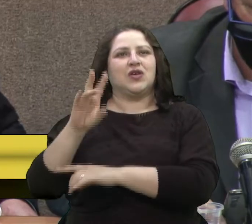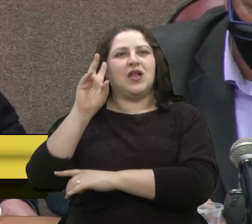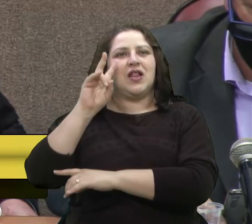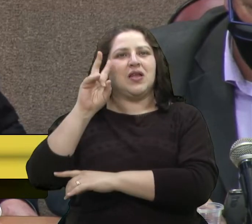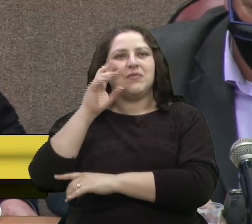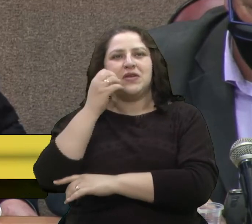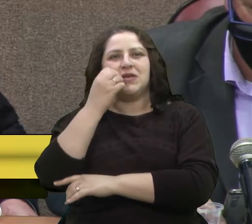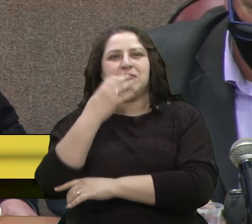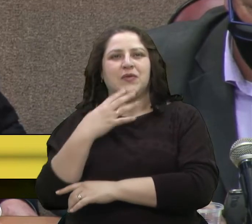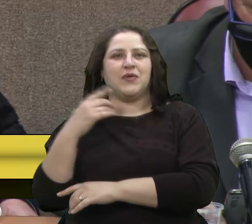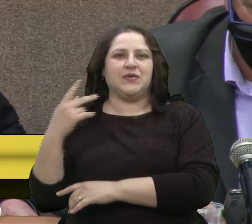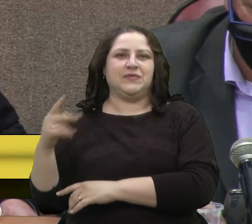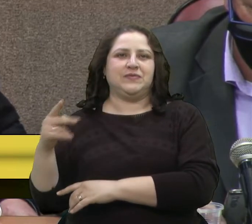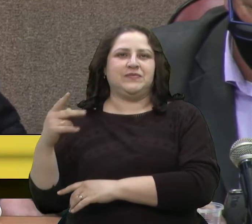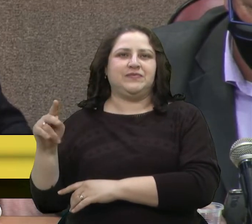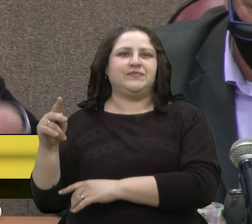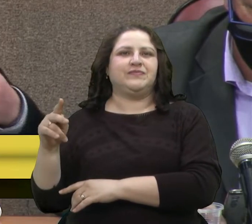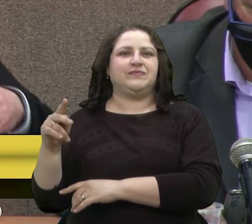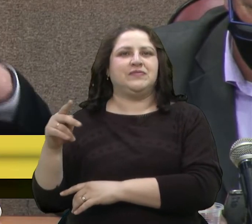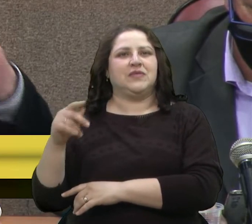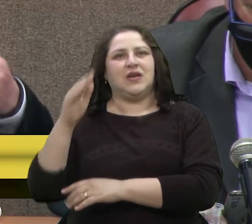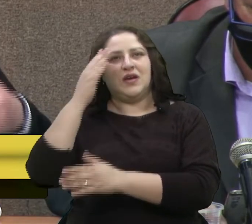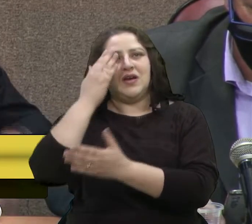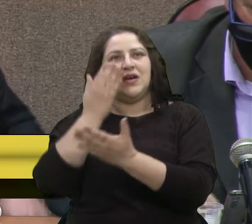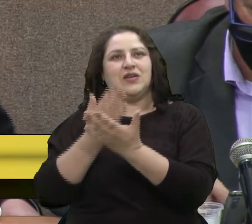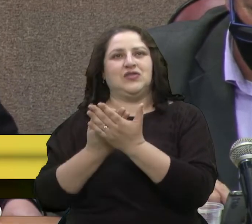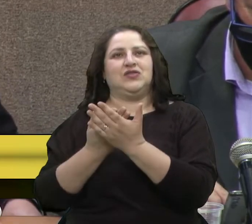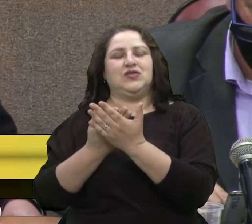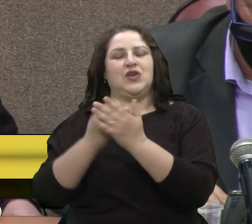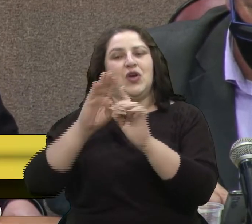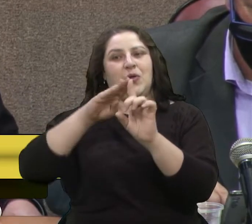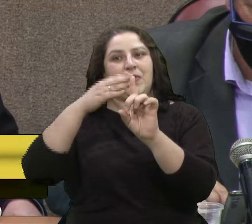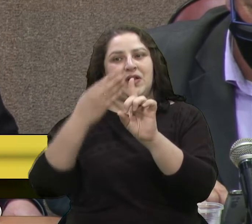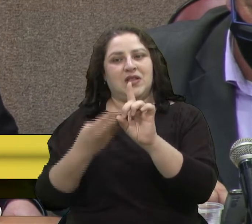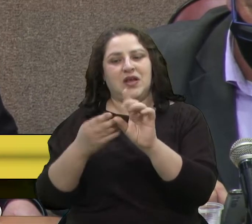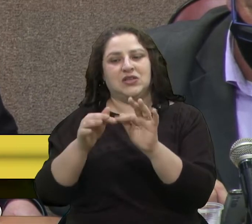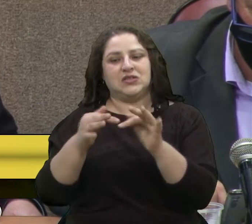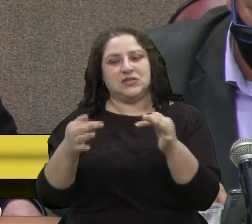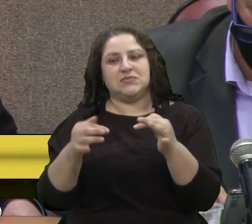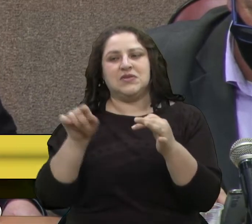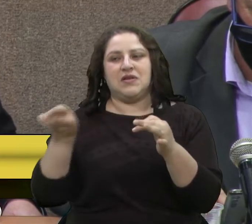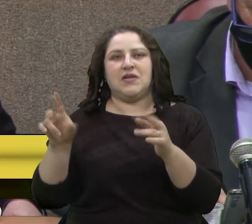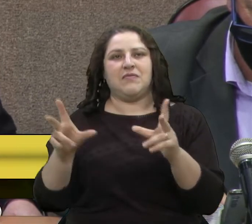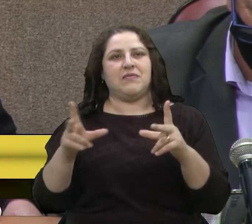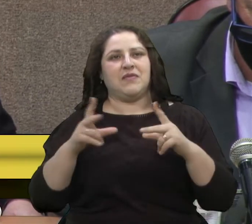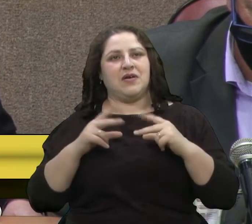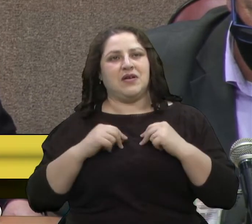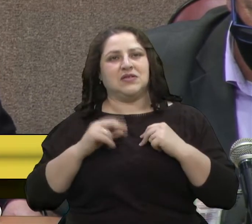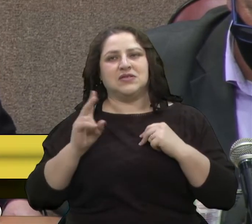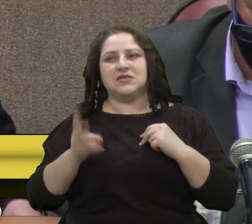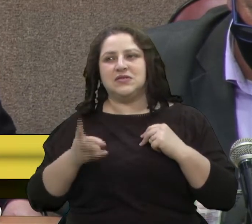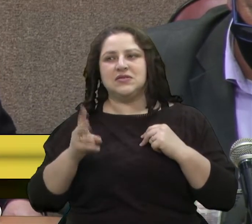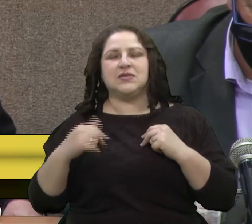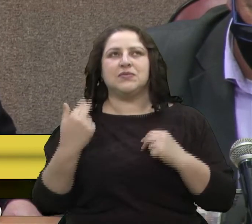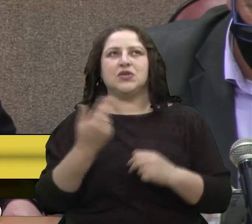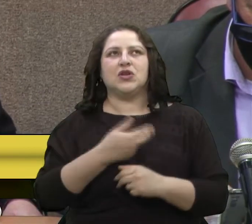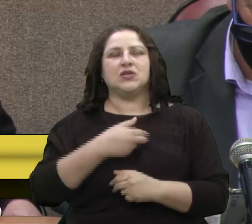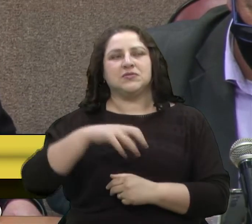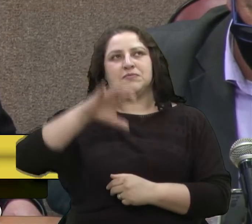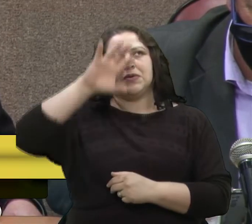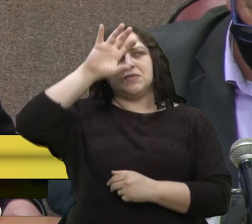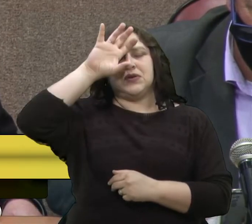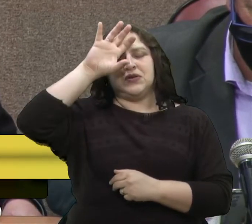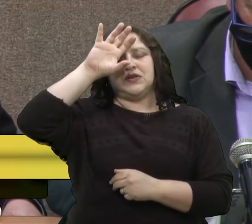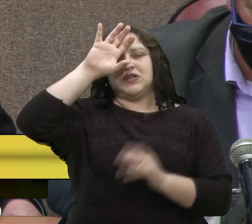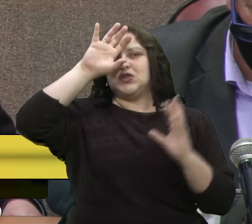a gente tem certeza que essa homenagem simples é merecida, e ele sempre estará aí na memória da turma